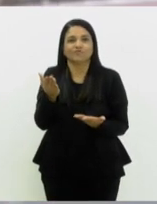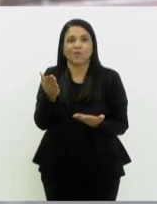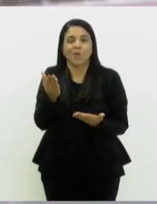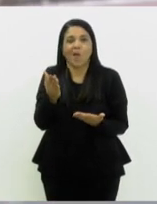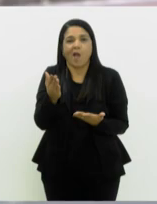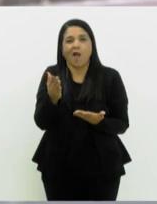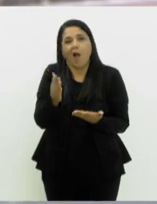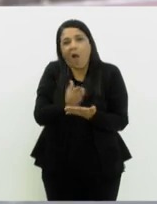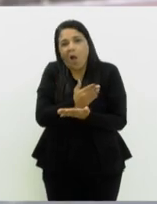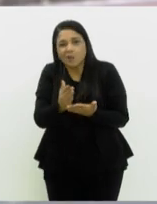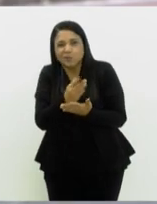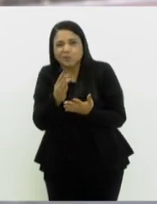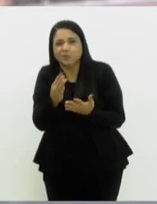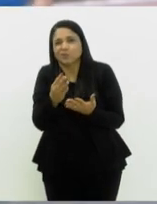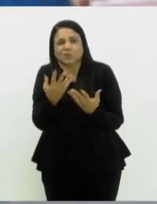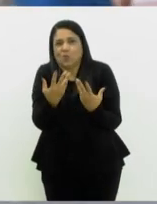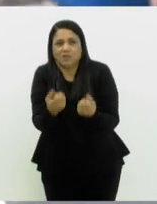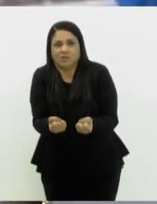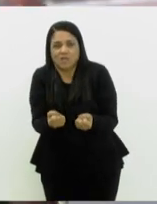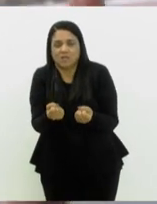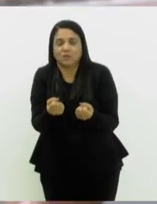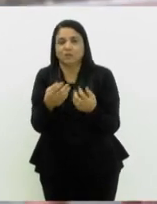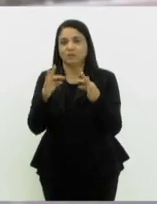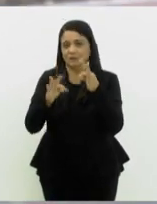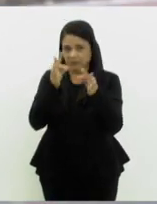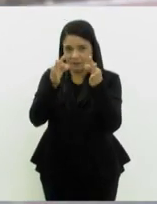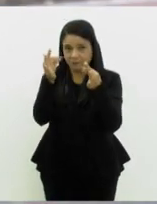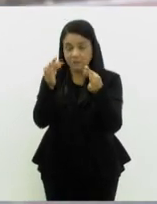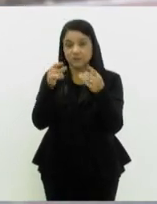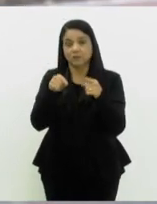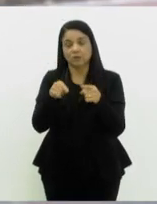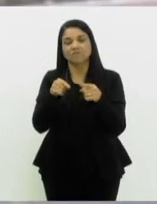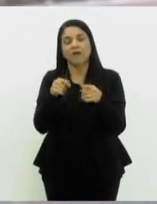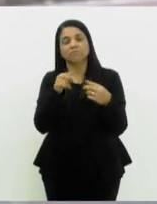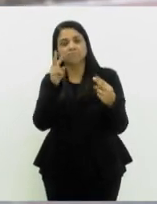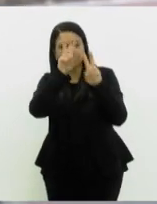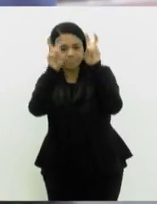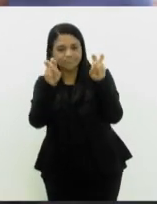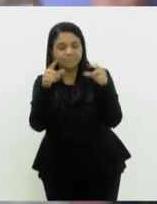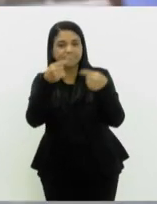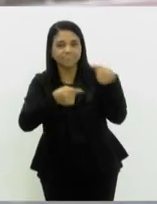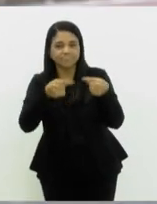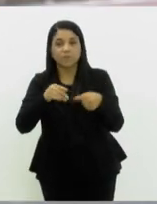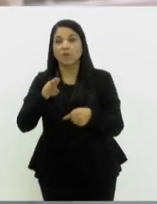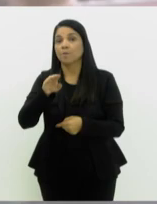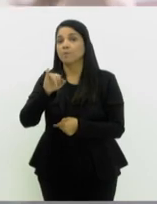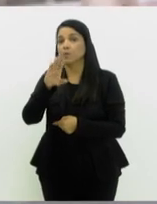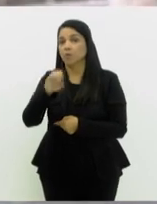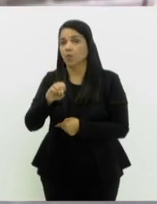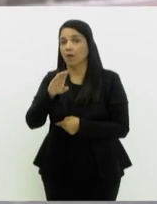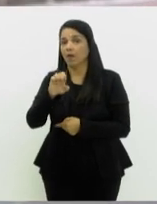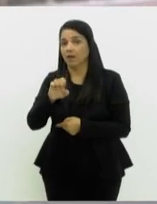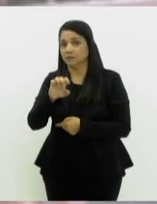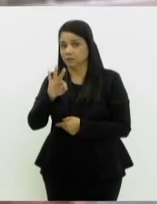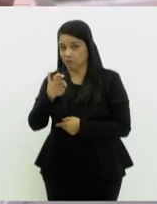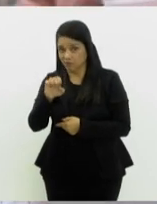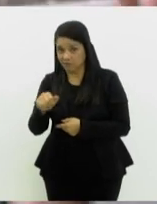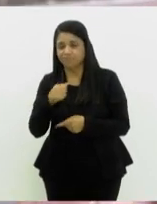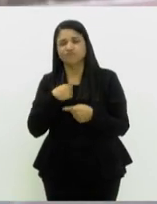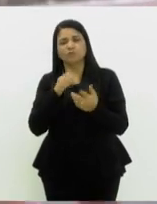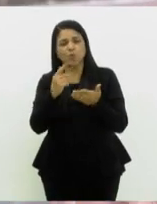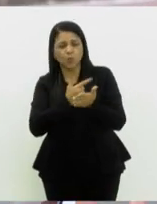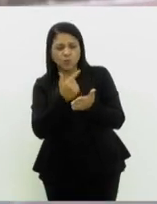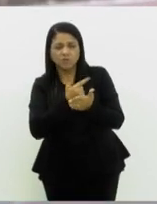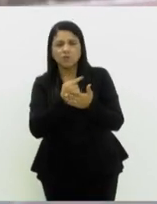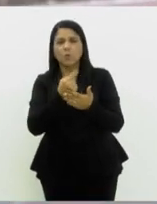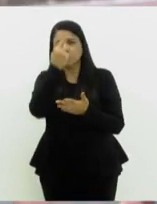tratamentos. E é isso que a gente vai abordar um pouco na perspectiva da bioética. É importante, o livro tem lá uma construção, trazendo um pouco